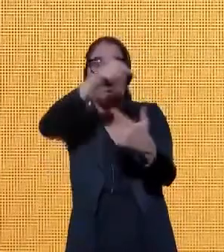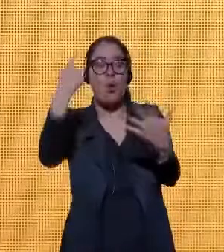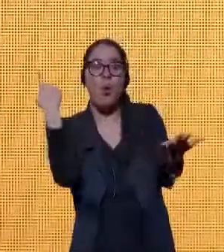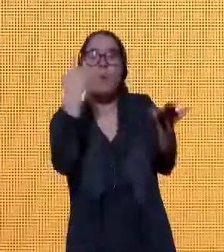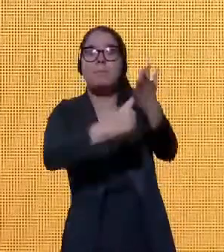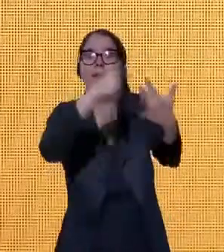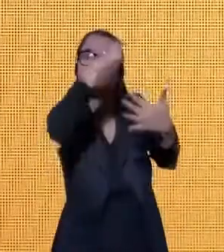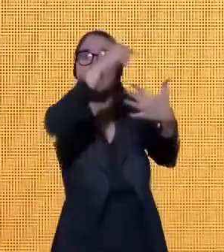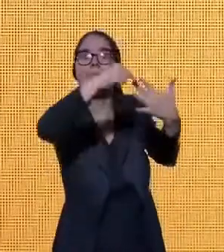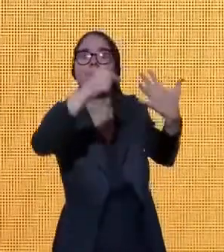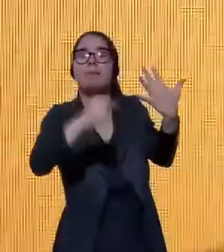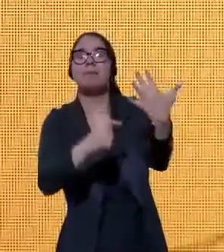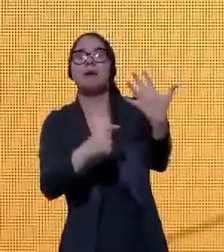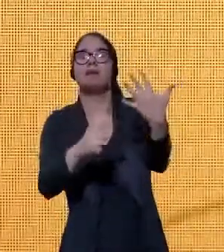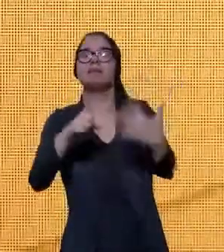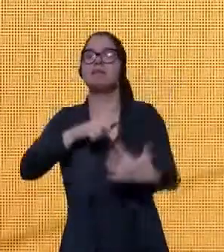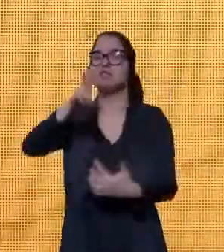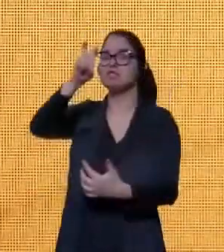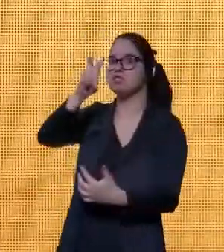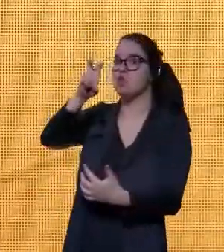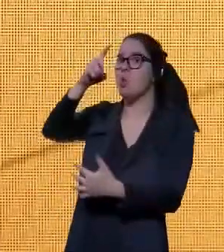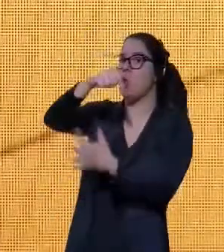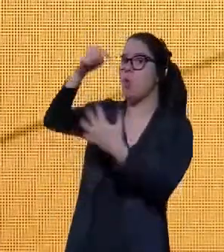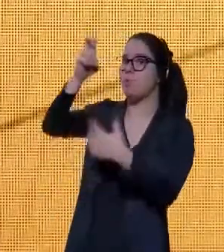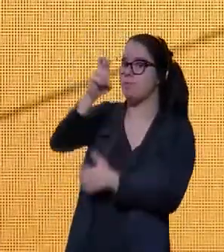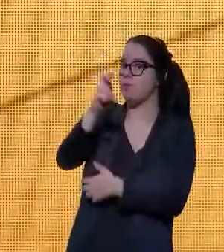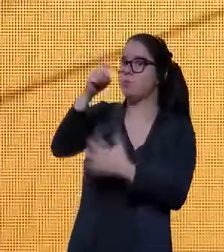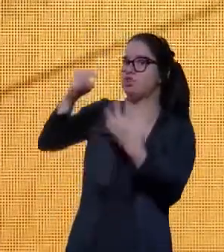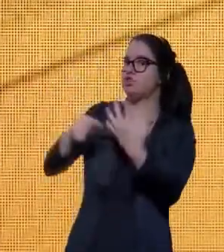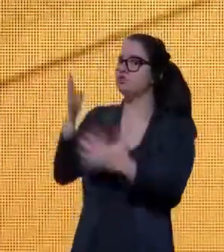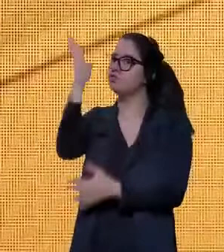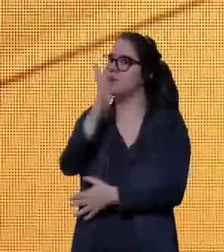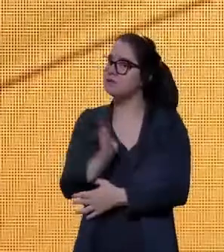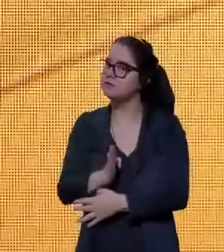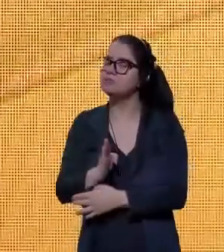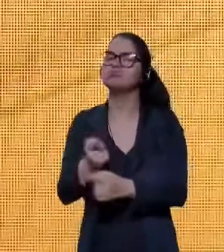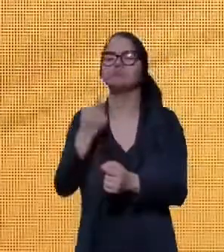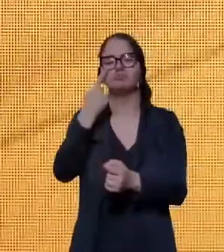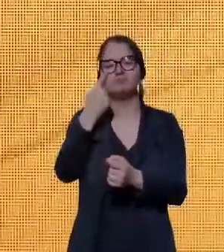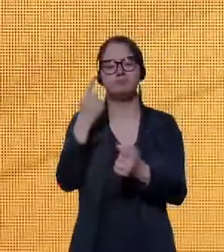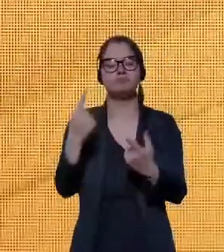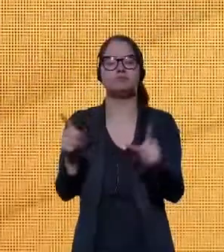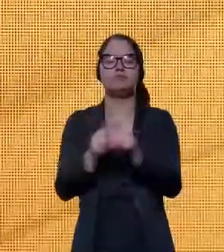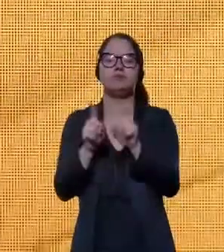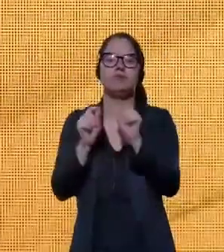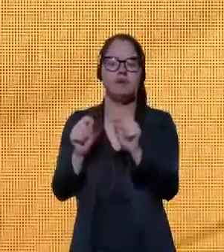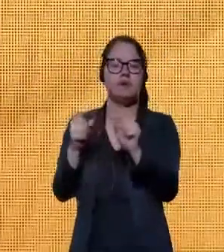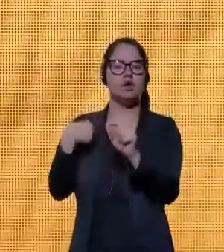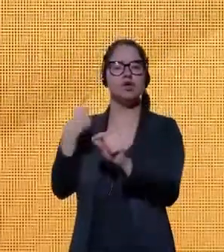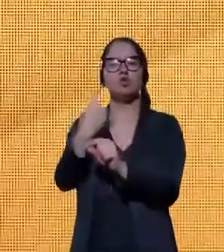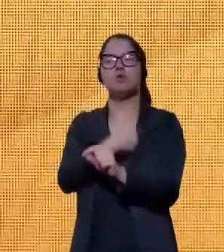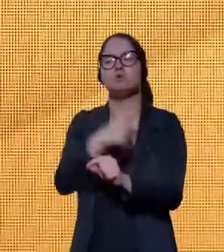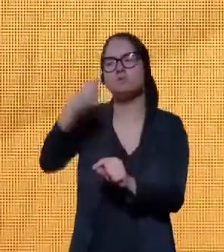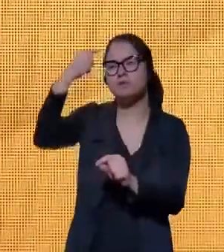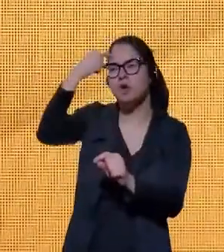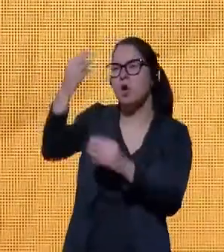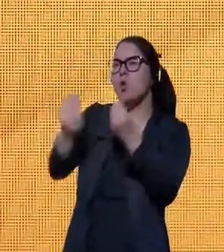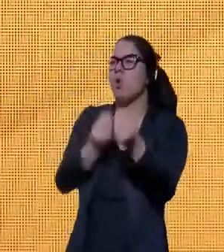guiado por cinco missões para o Brasil. Para complementar a parte 2, abordamos também o próprio